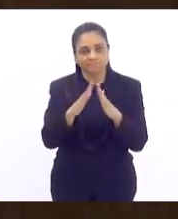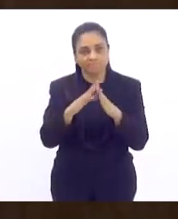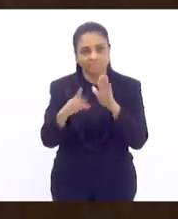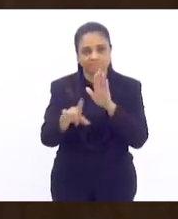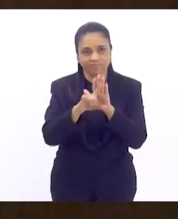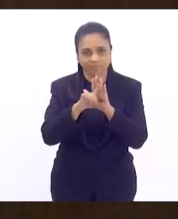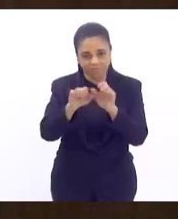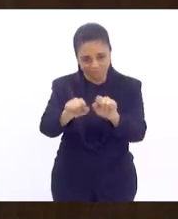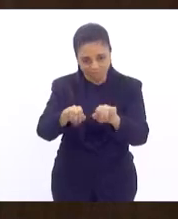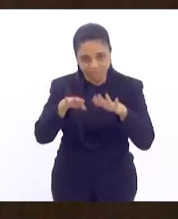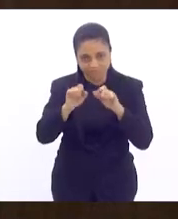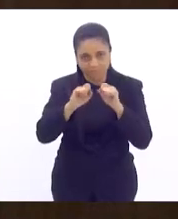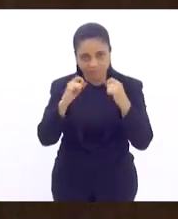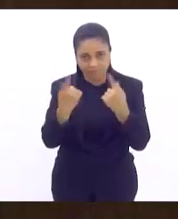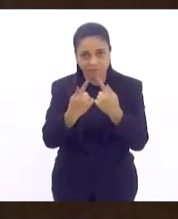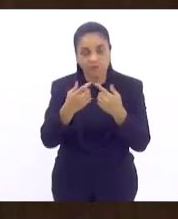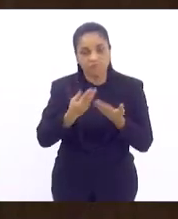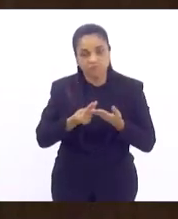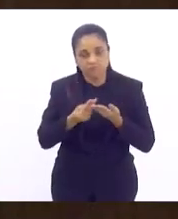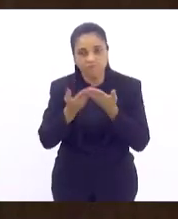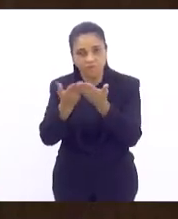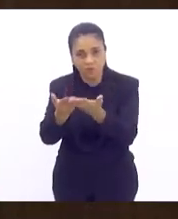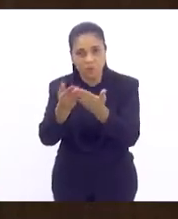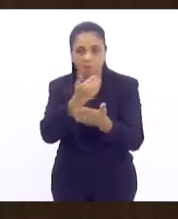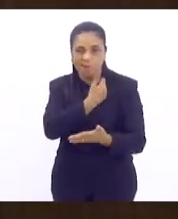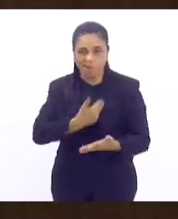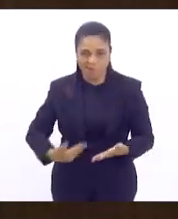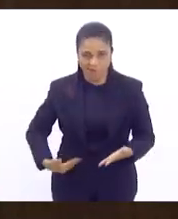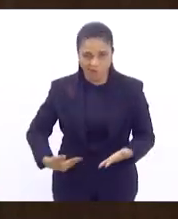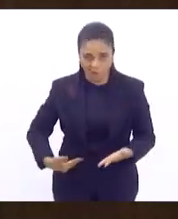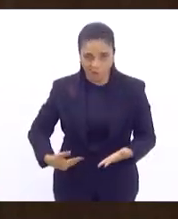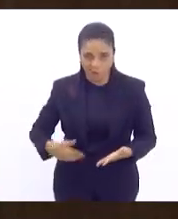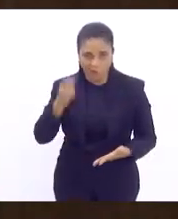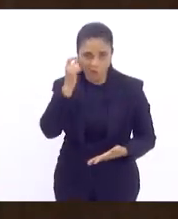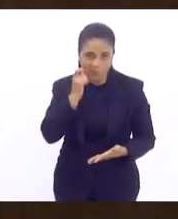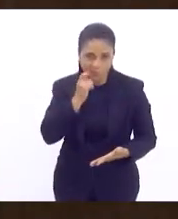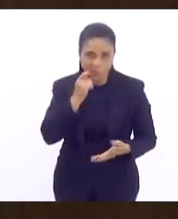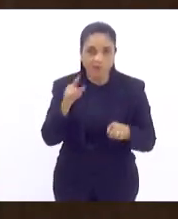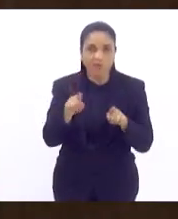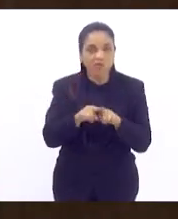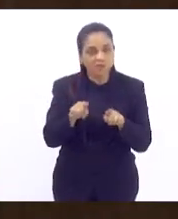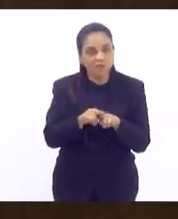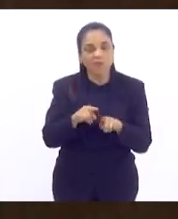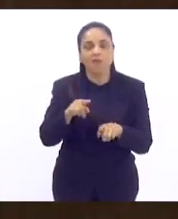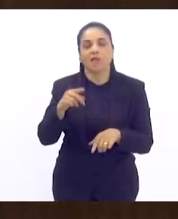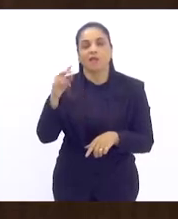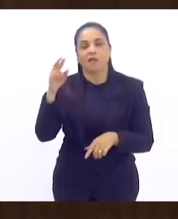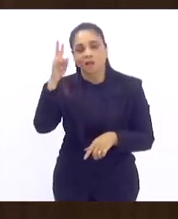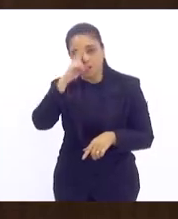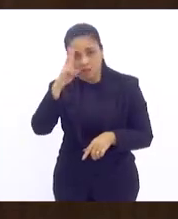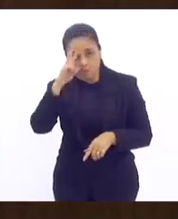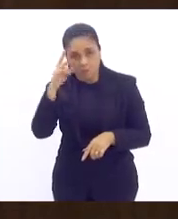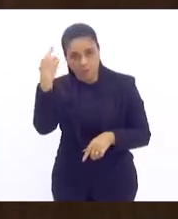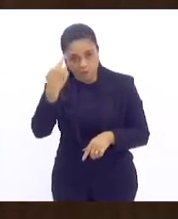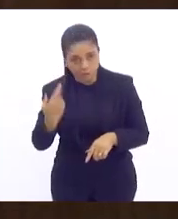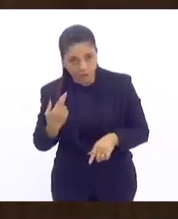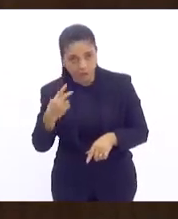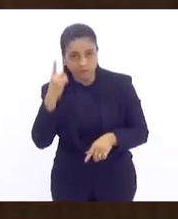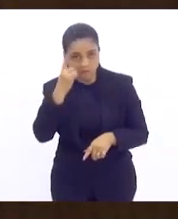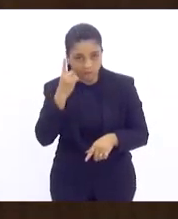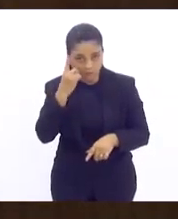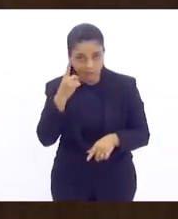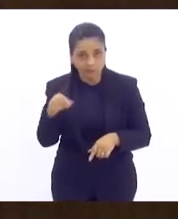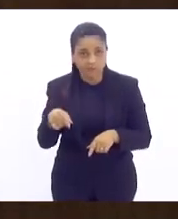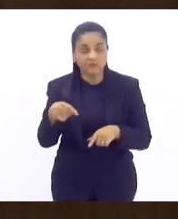ao governador em conjunto. Que há fome no Brasil, que, como bem lembrou a deputada Renata Souza, quem tem fome tem pressa, e que,